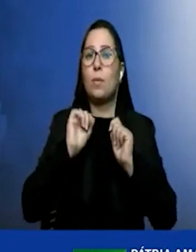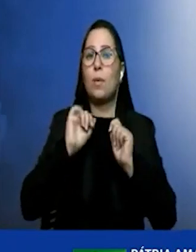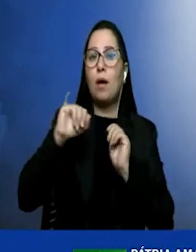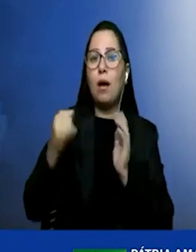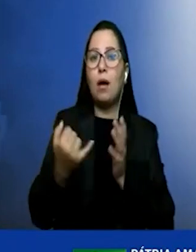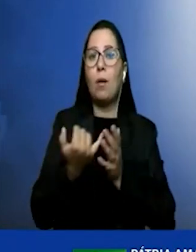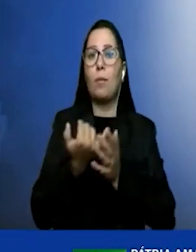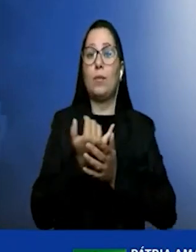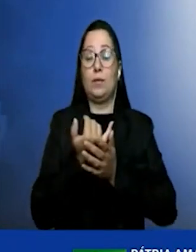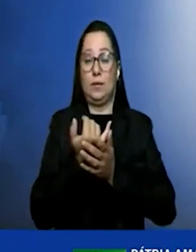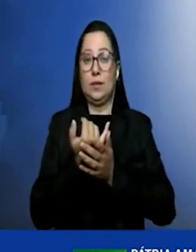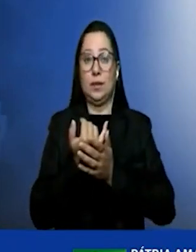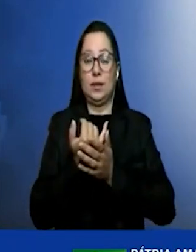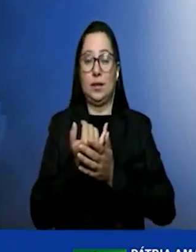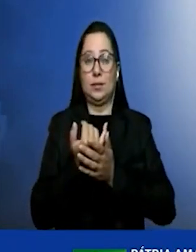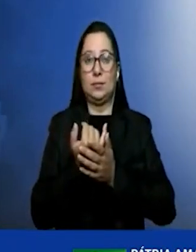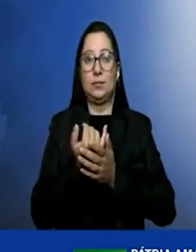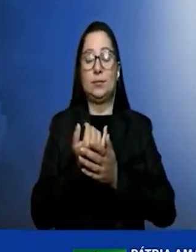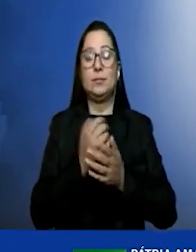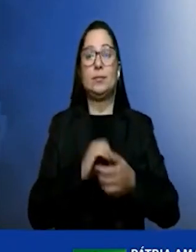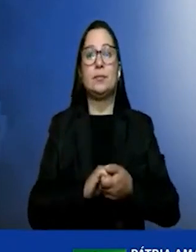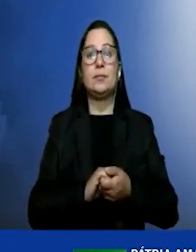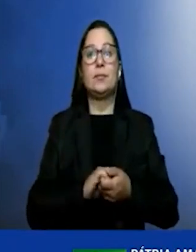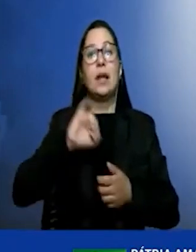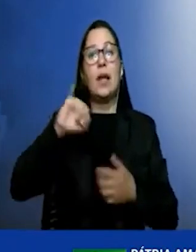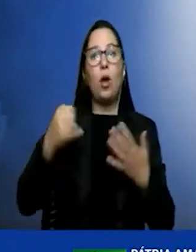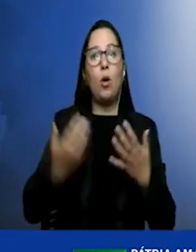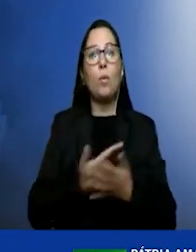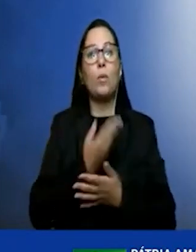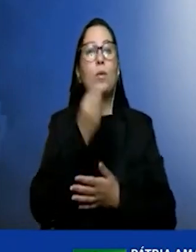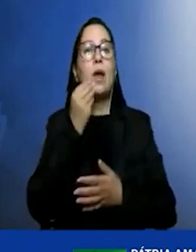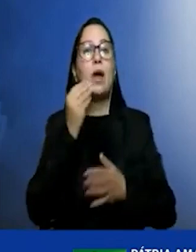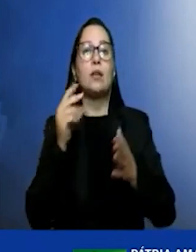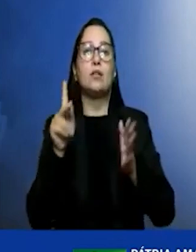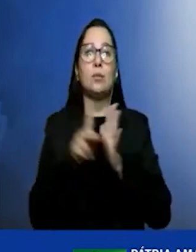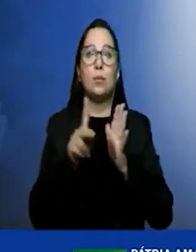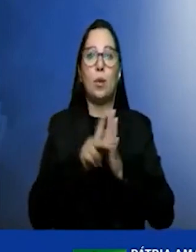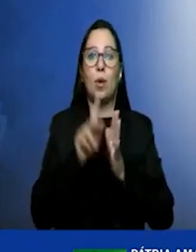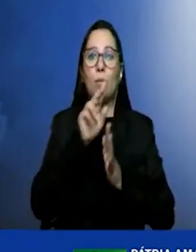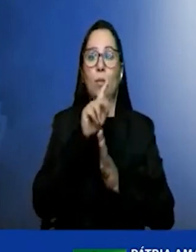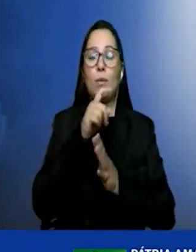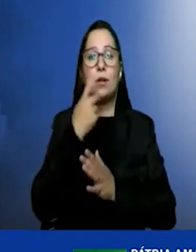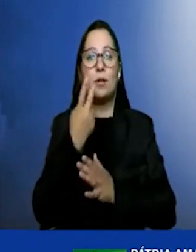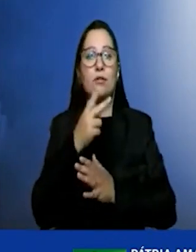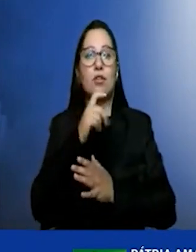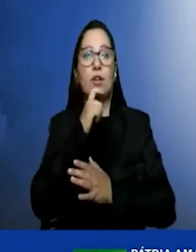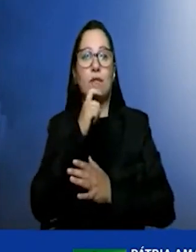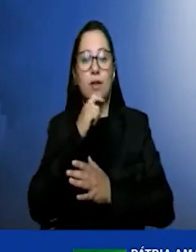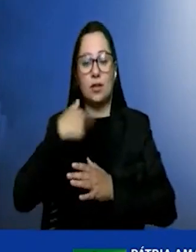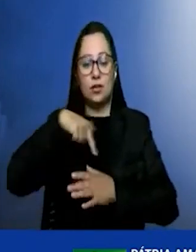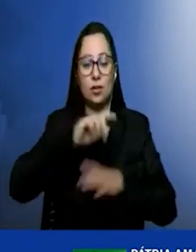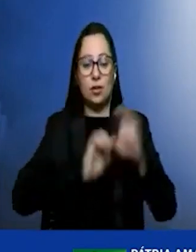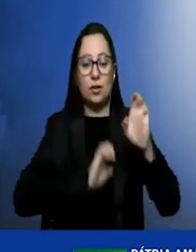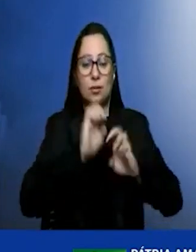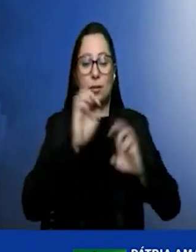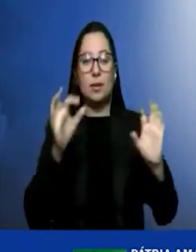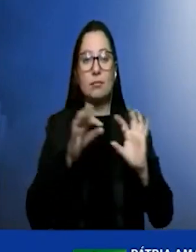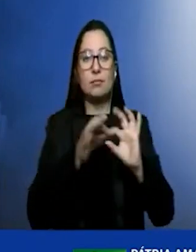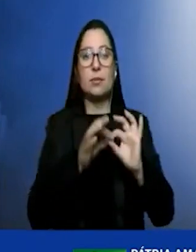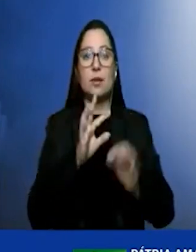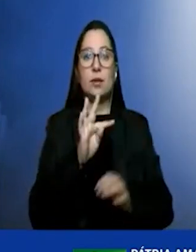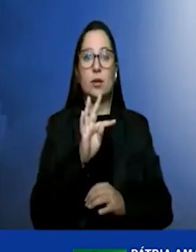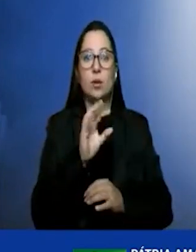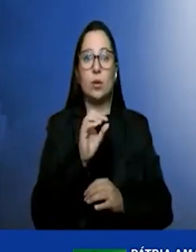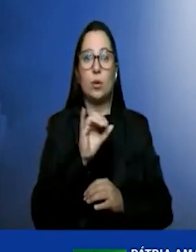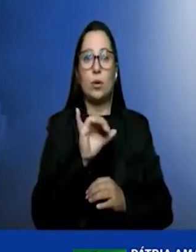oportunidades que tem com a transição energética e o hidrogênio verde permite? E como nós, com a Toyota, poderá nos ajudar a cobrir